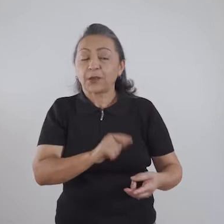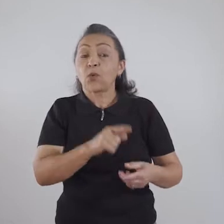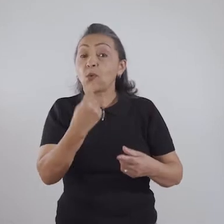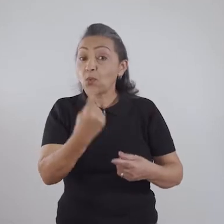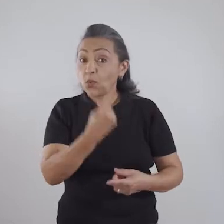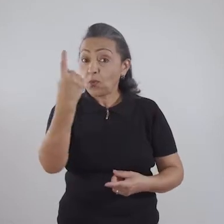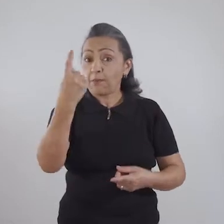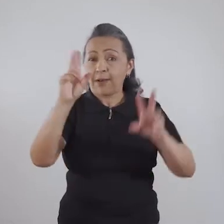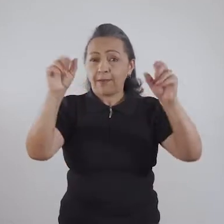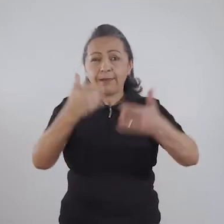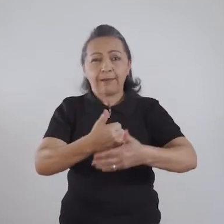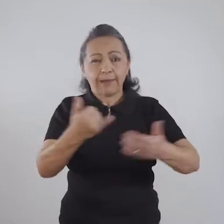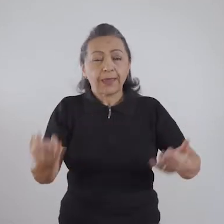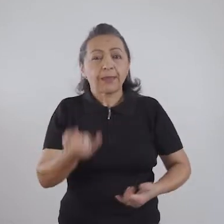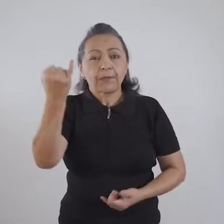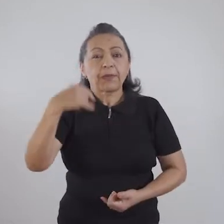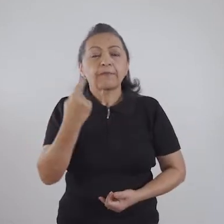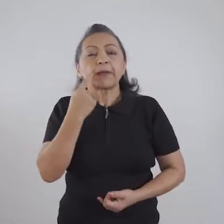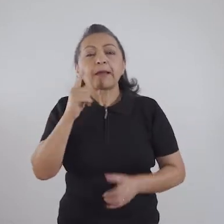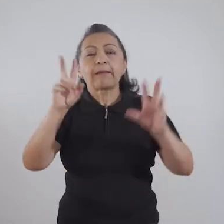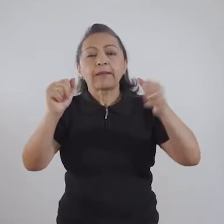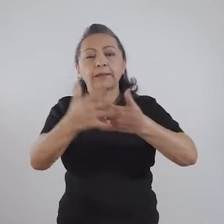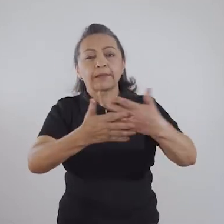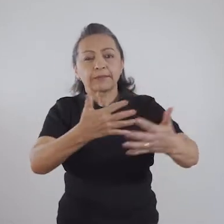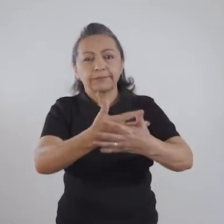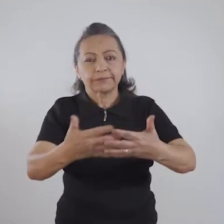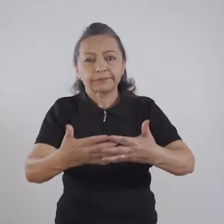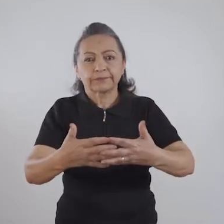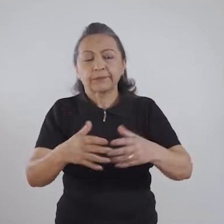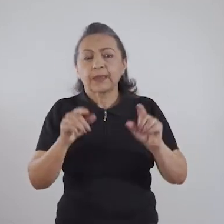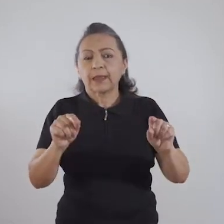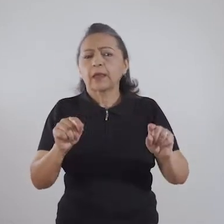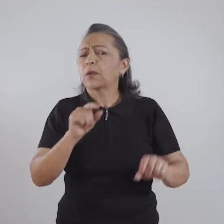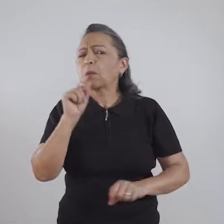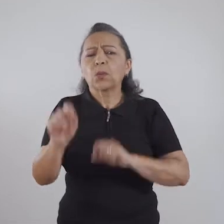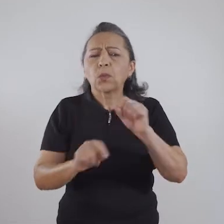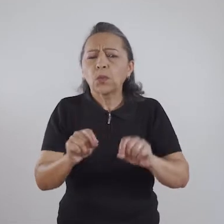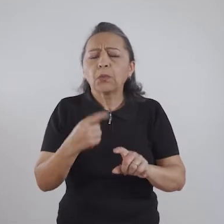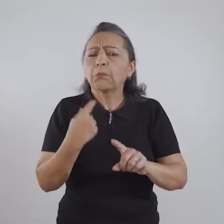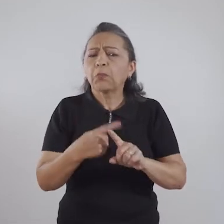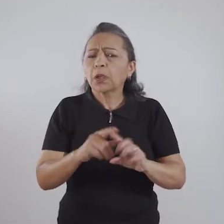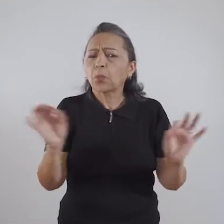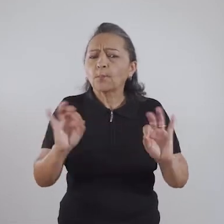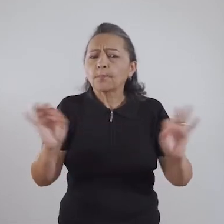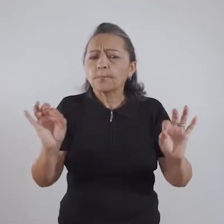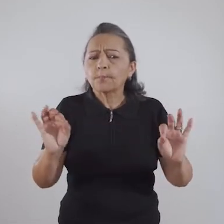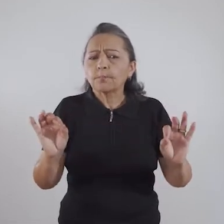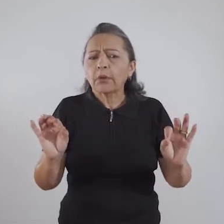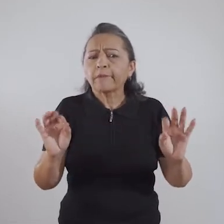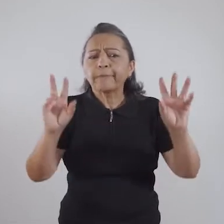para a gente falar aqui sobre sexualidade é por que que não se fala tanto de